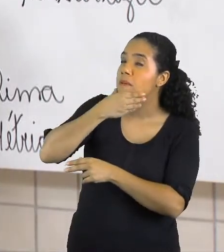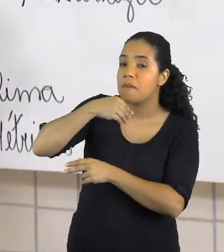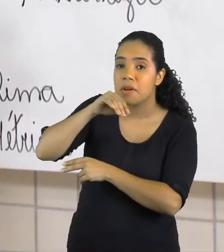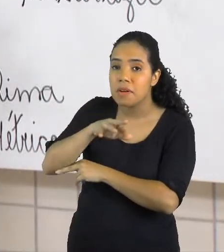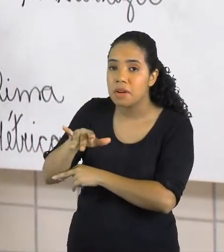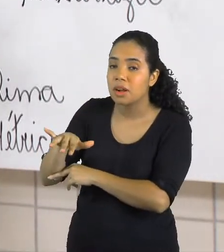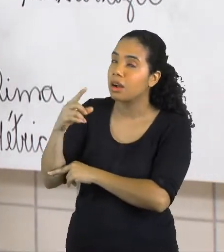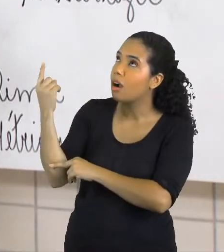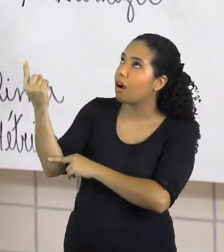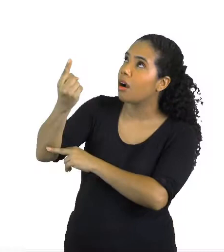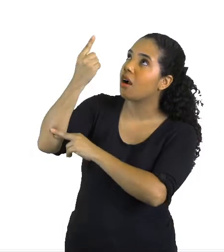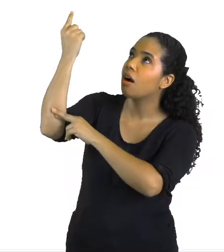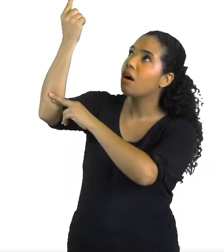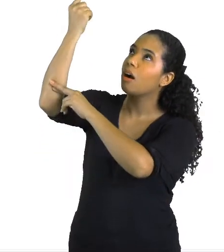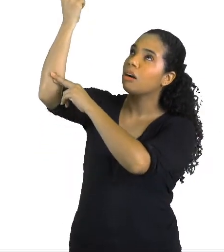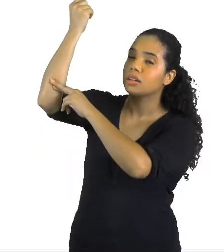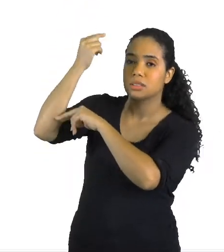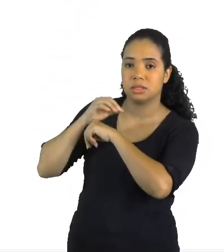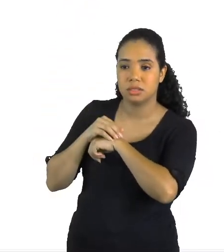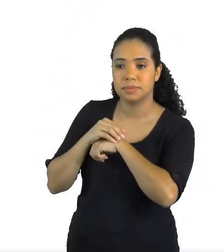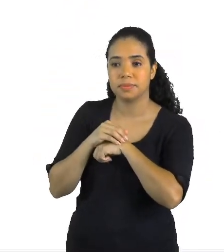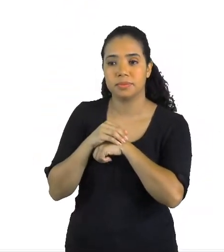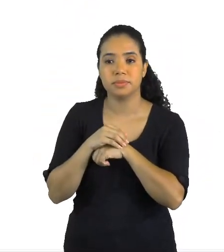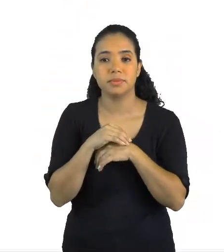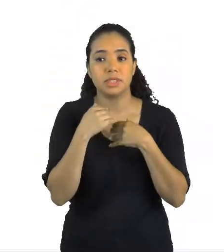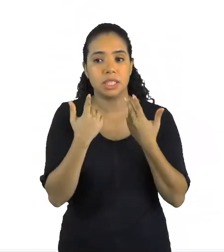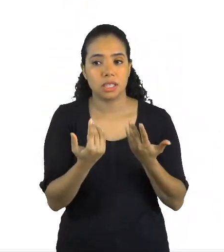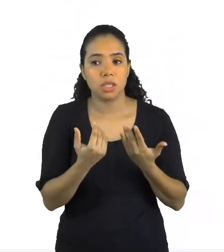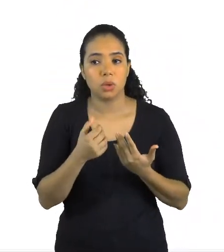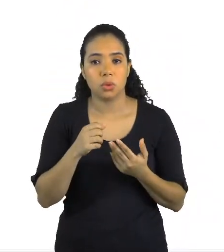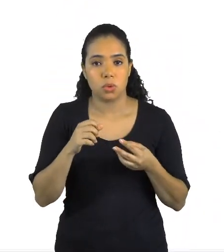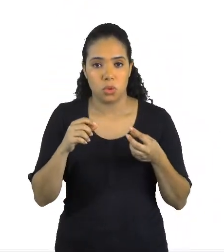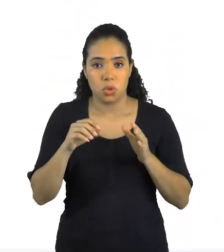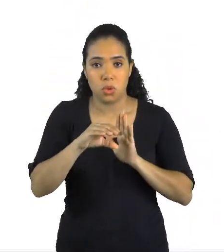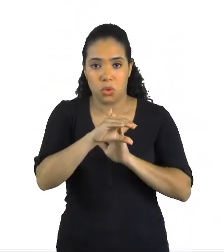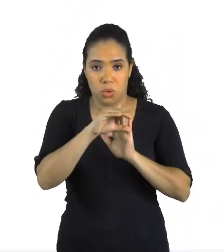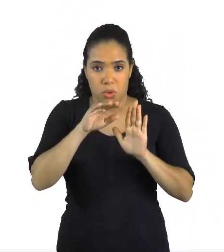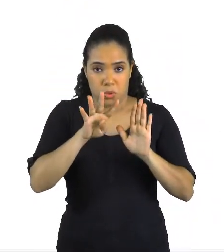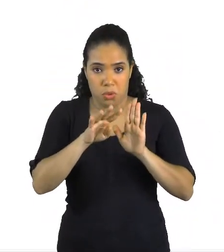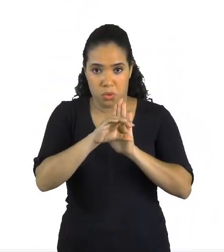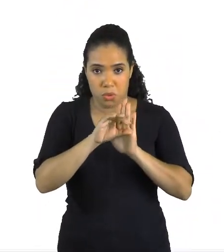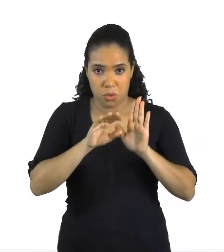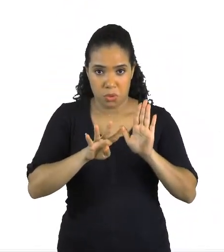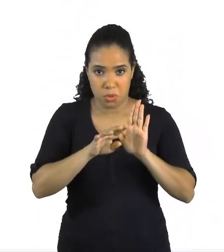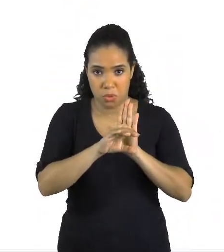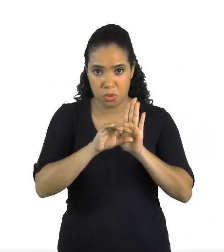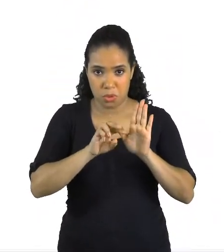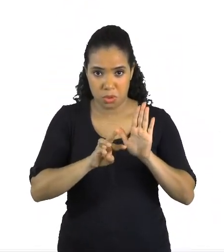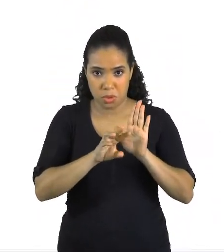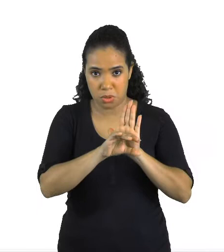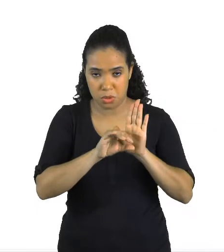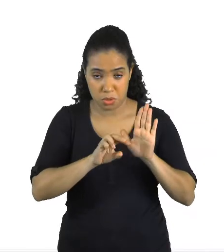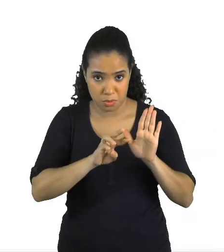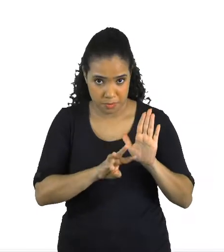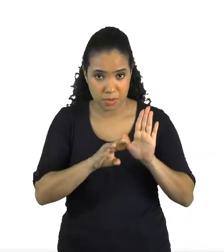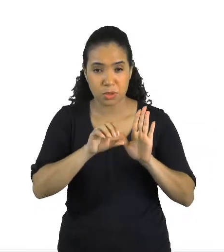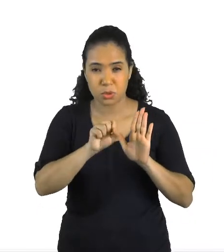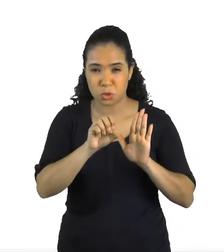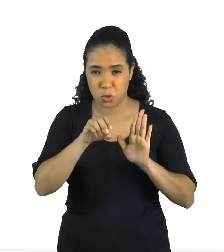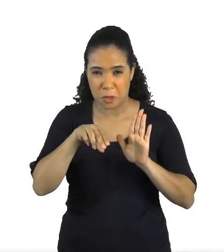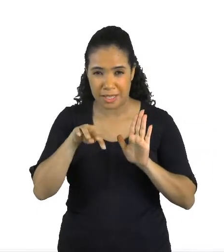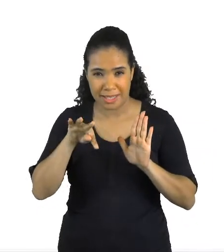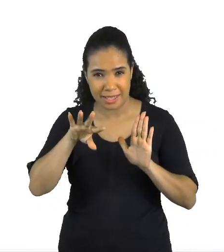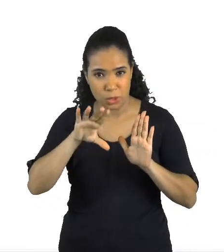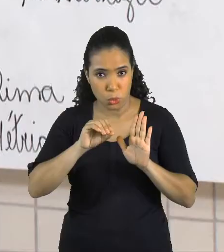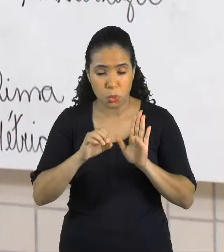Próxima. No soneto Brinquedos de Criança, o eu lírico expõe um sentimento de nostalgia em relação ao quê?